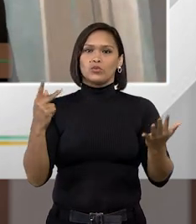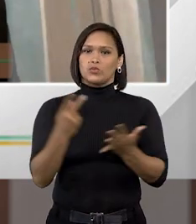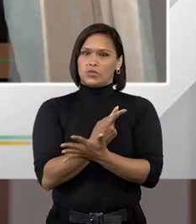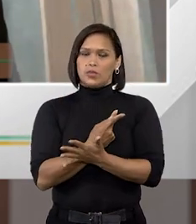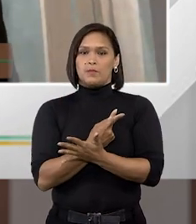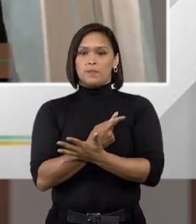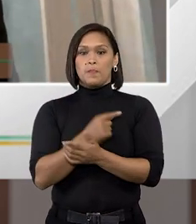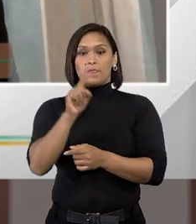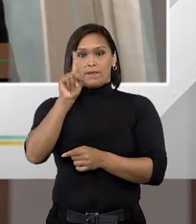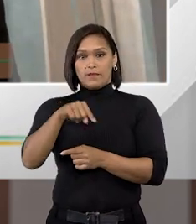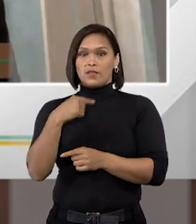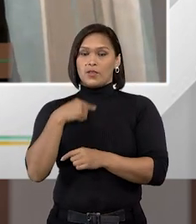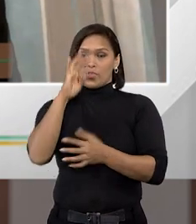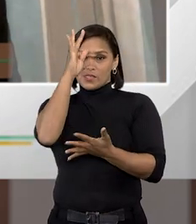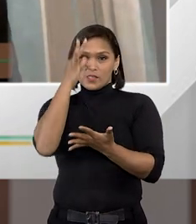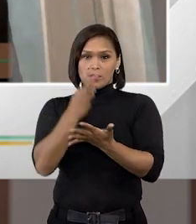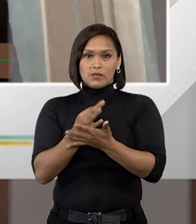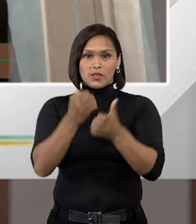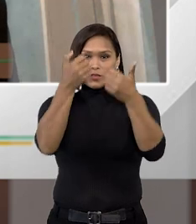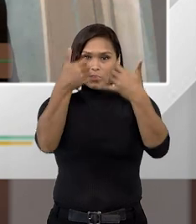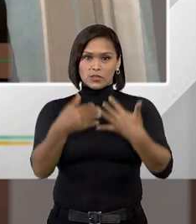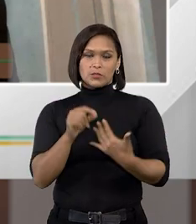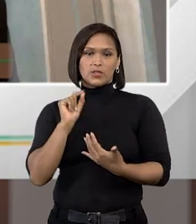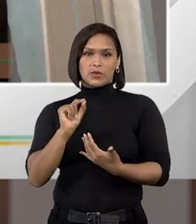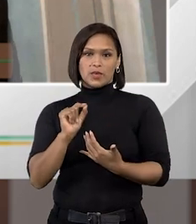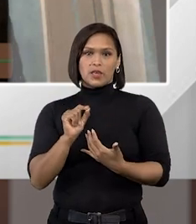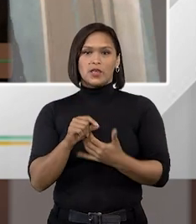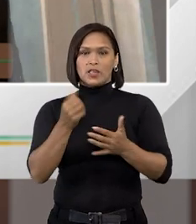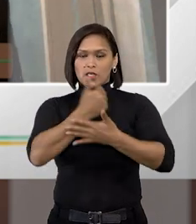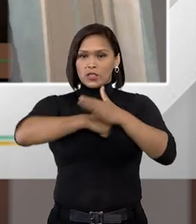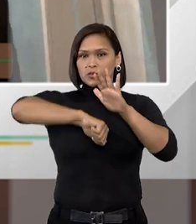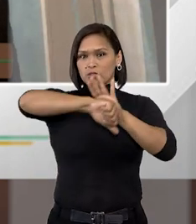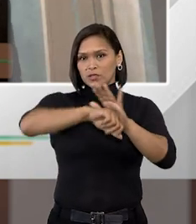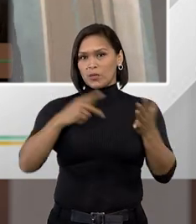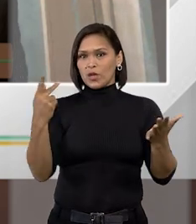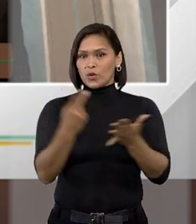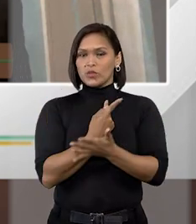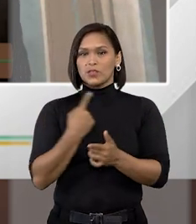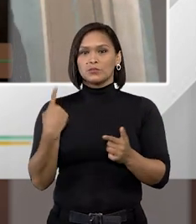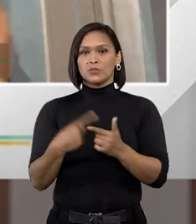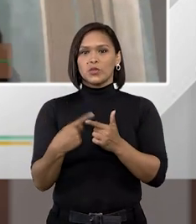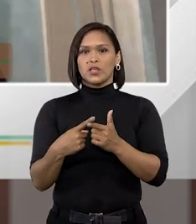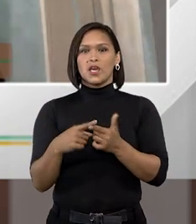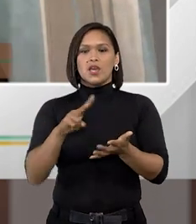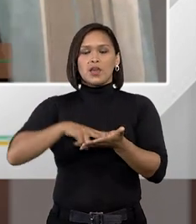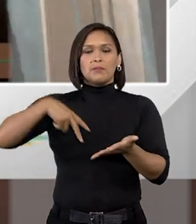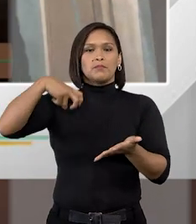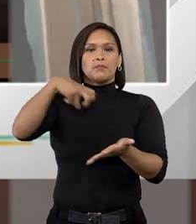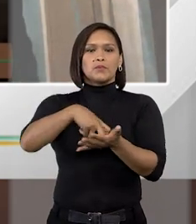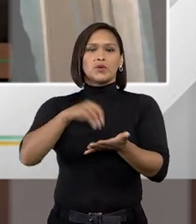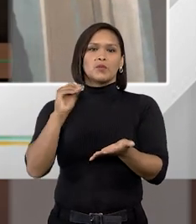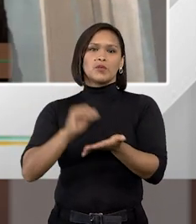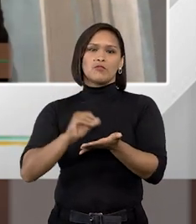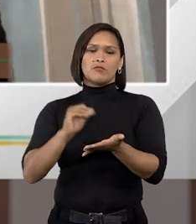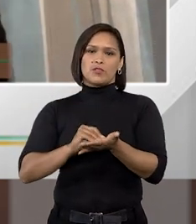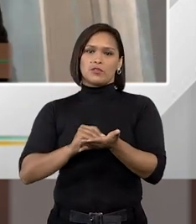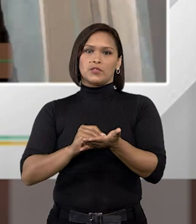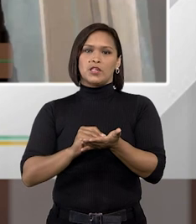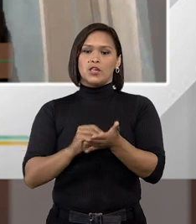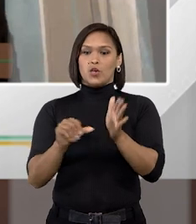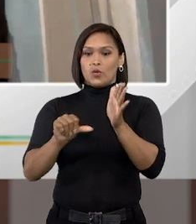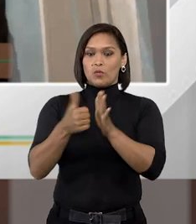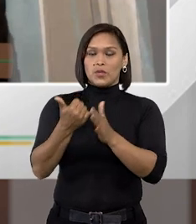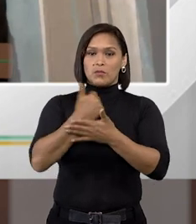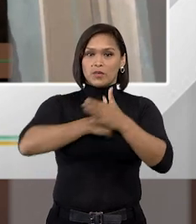nesse quesito essa teoria nos ensina que os crimes acontecem por um fator de impunibilidade um fator de não punição do